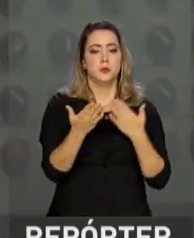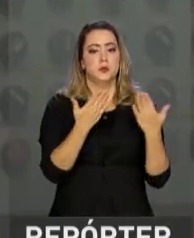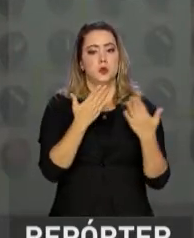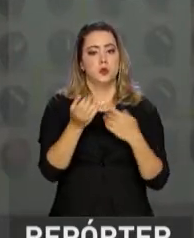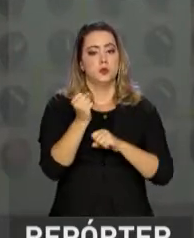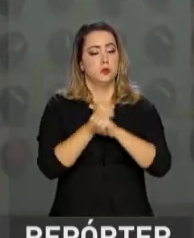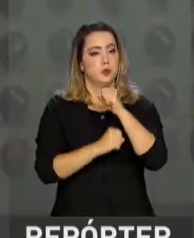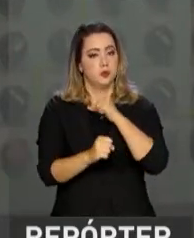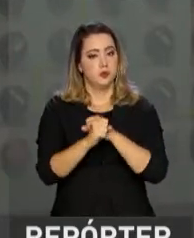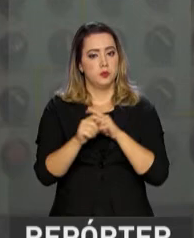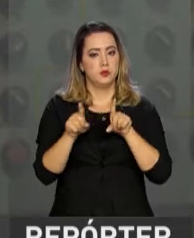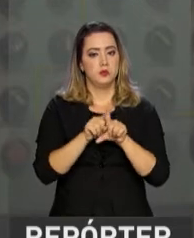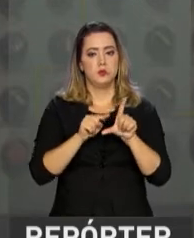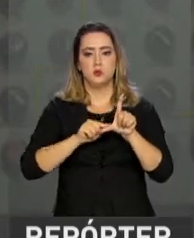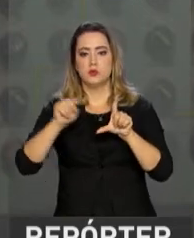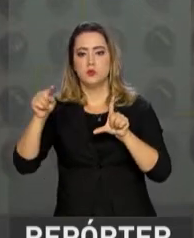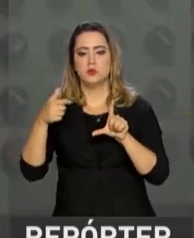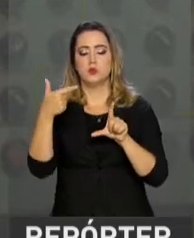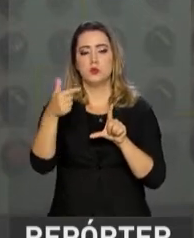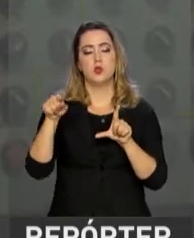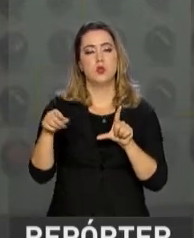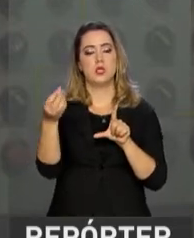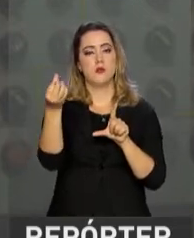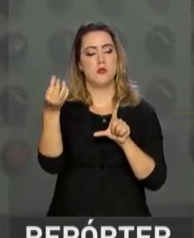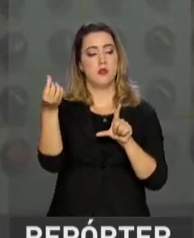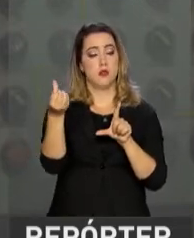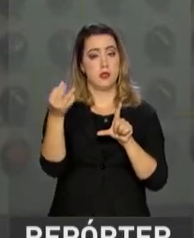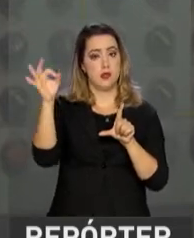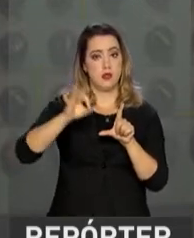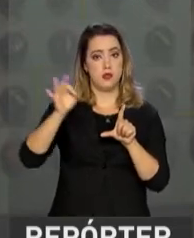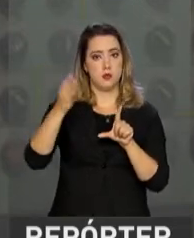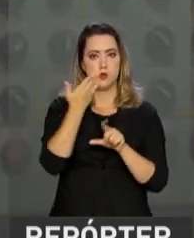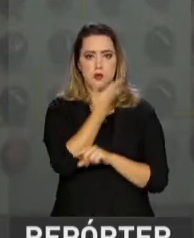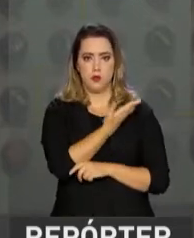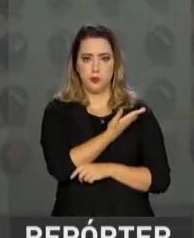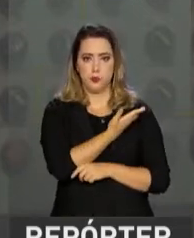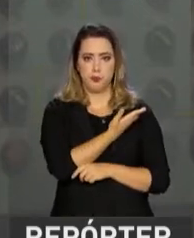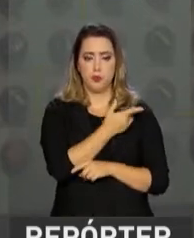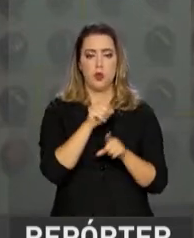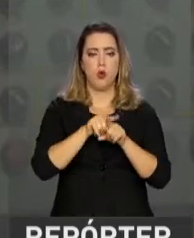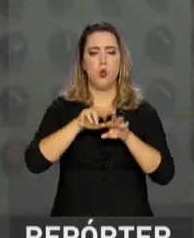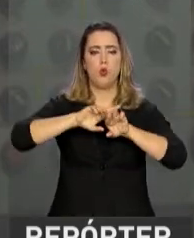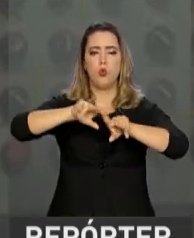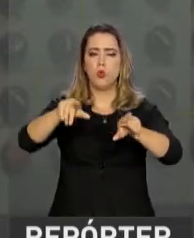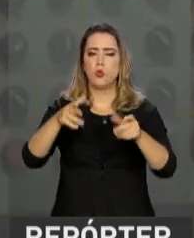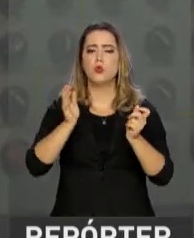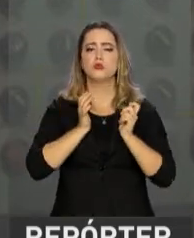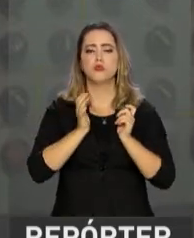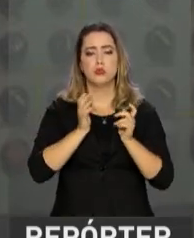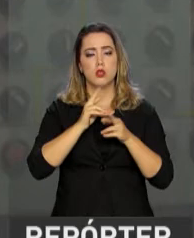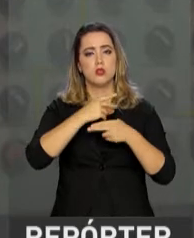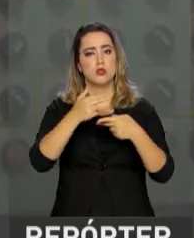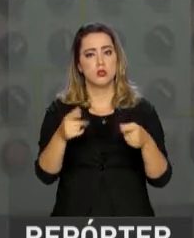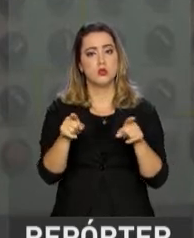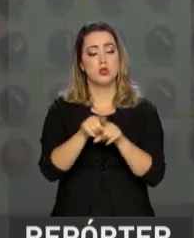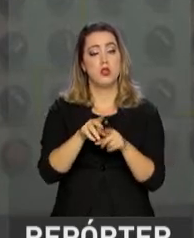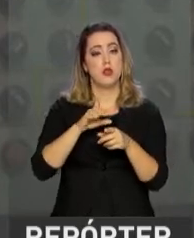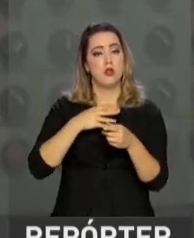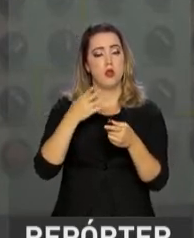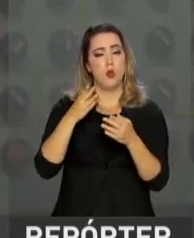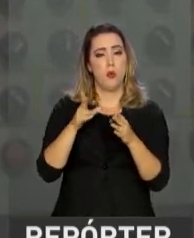o aumento foi de 2,6%, puxado pelos bens de consumo duráveis, que incluem